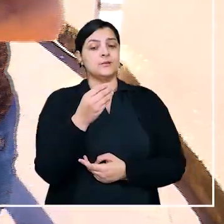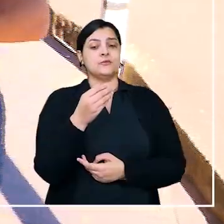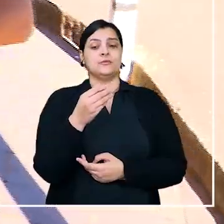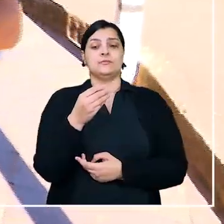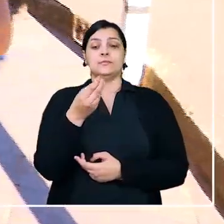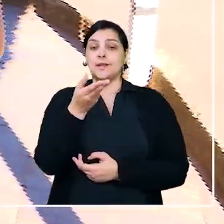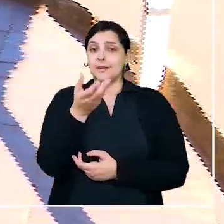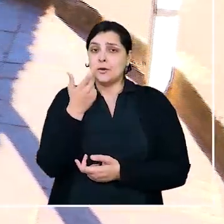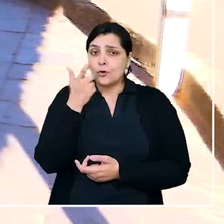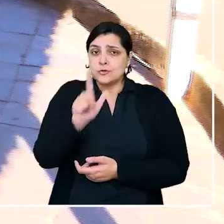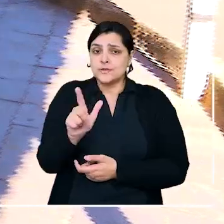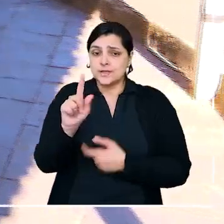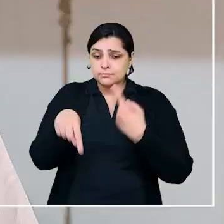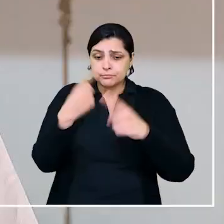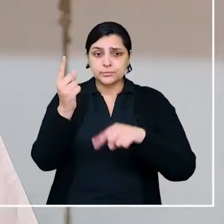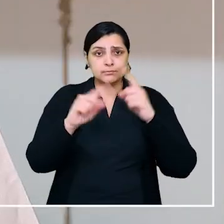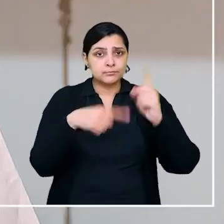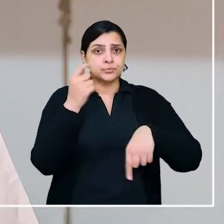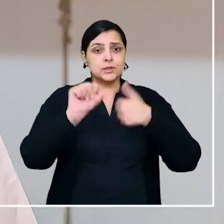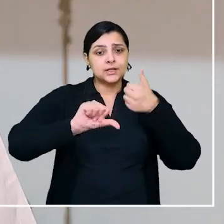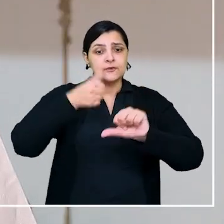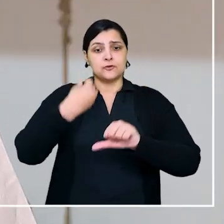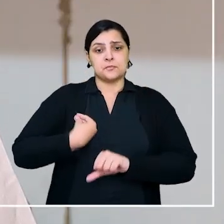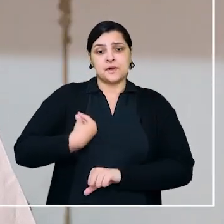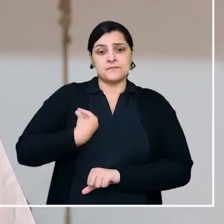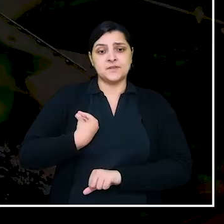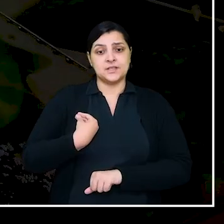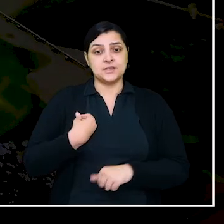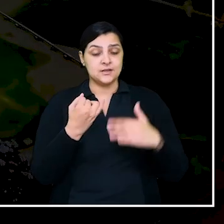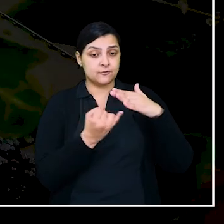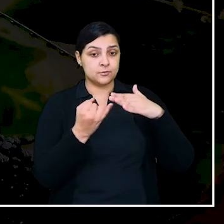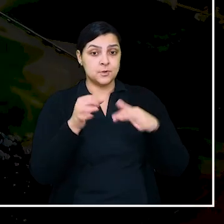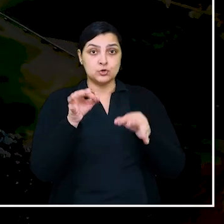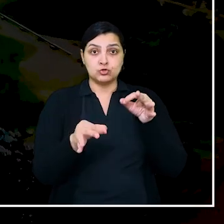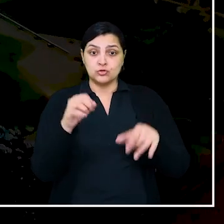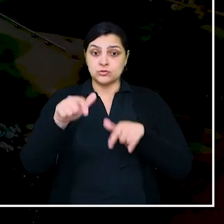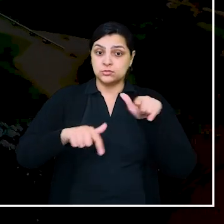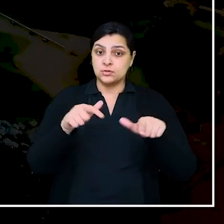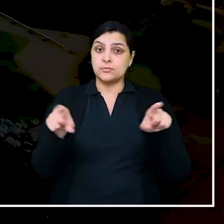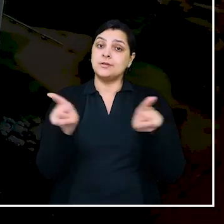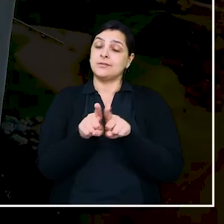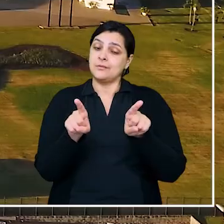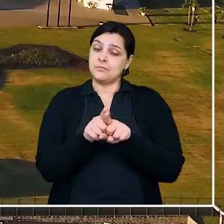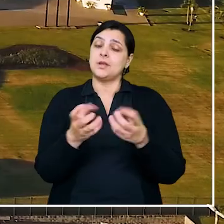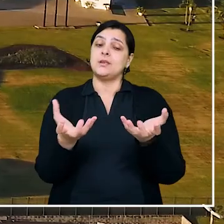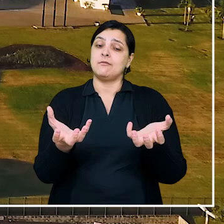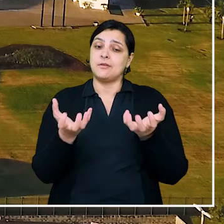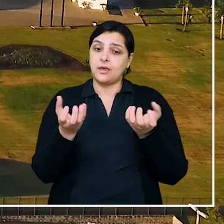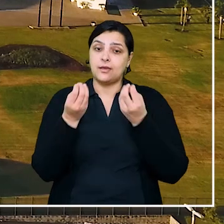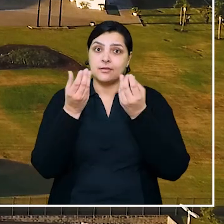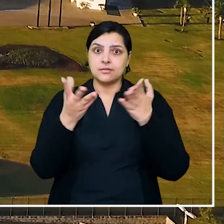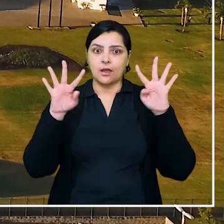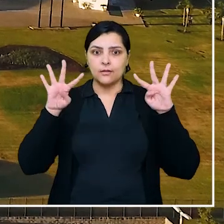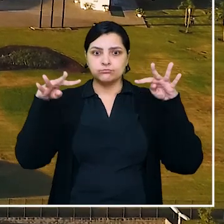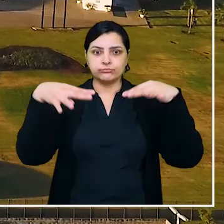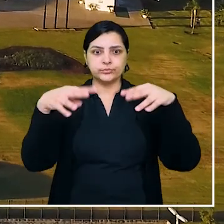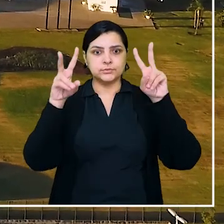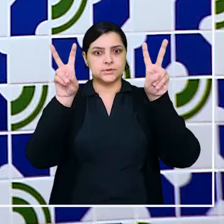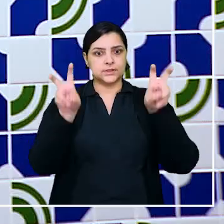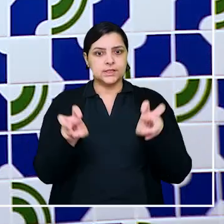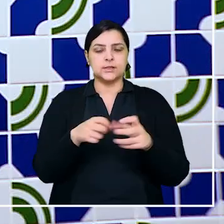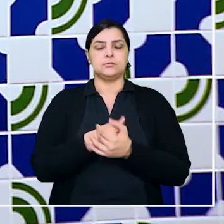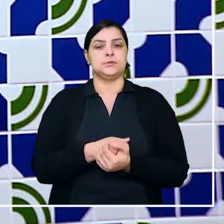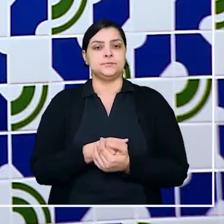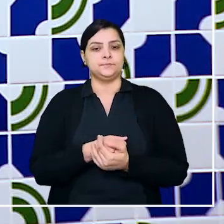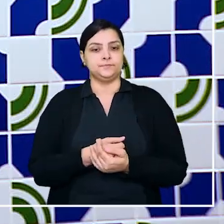a vida transformada ao sair da informalidade, a Justiça do Trabalho também busca dar visibilidade ao tema.